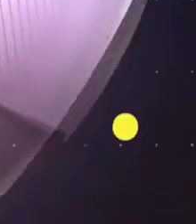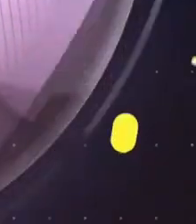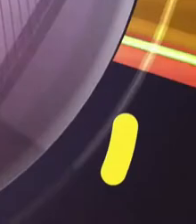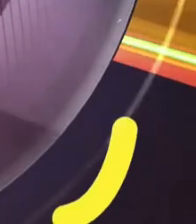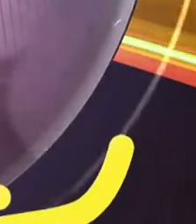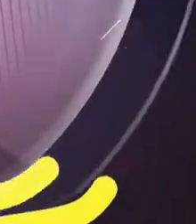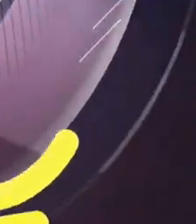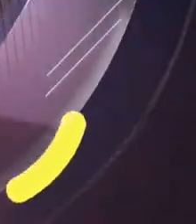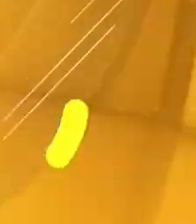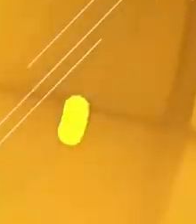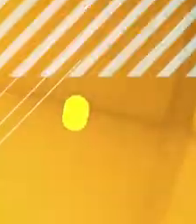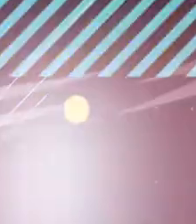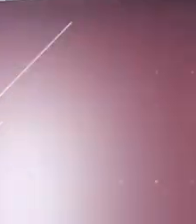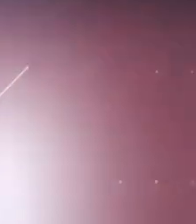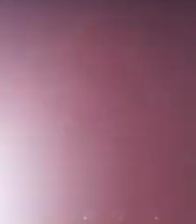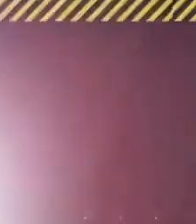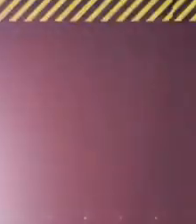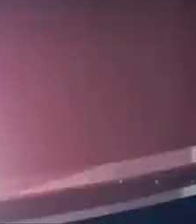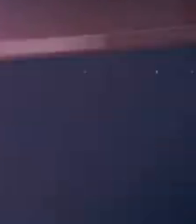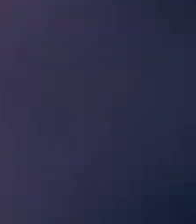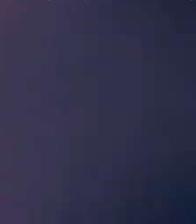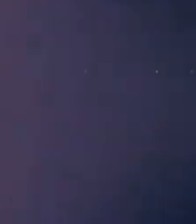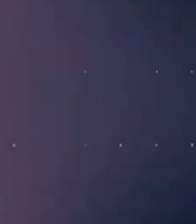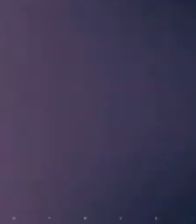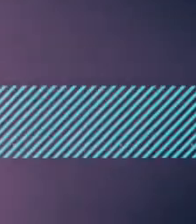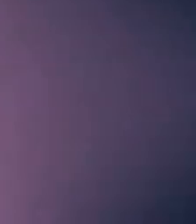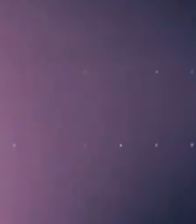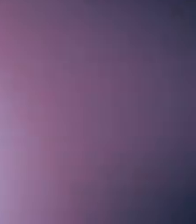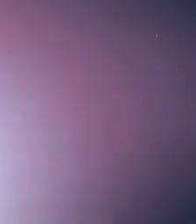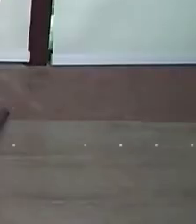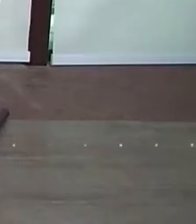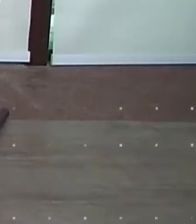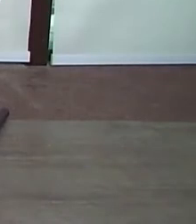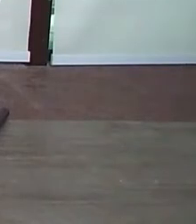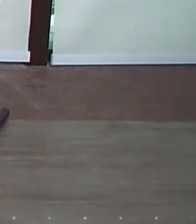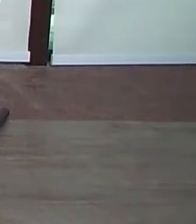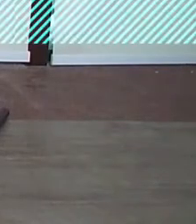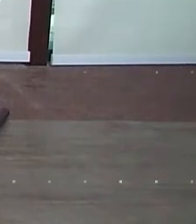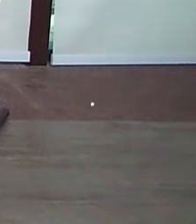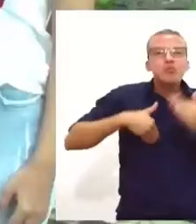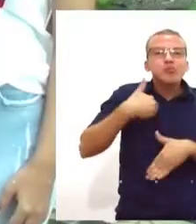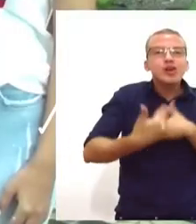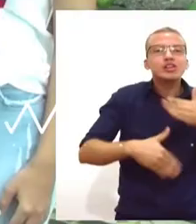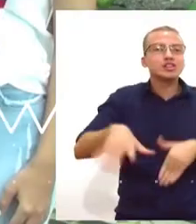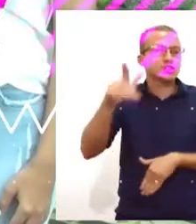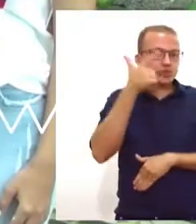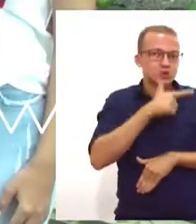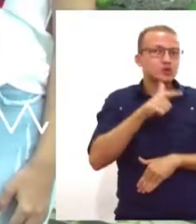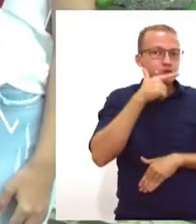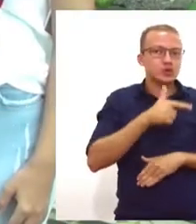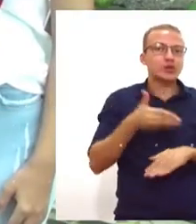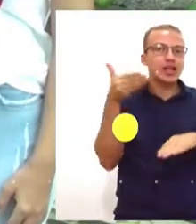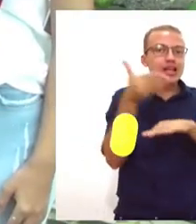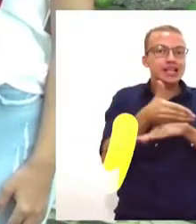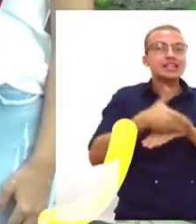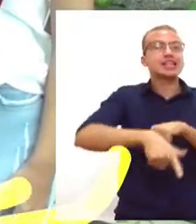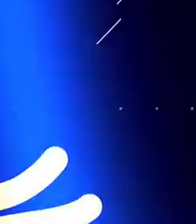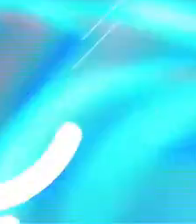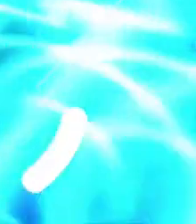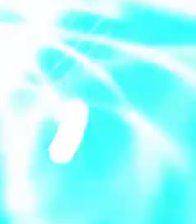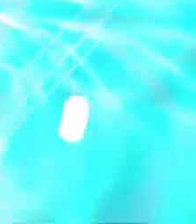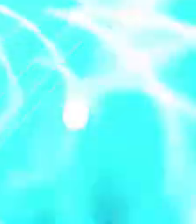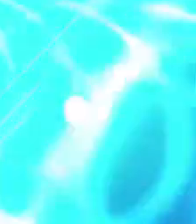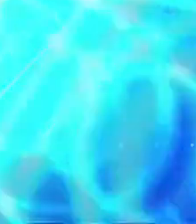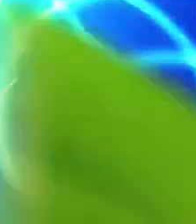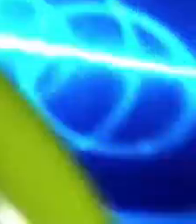4h30 da tarde, vai ao ar o programa Educação e Saúde. Com Silva Júnior. E às segundas e sextas, às 10h